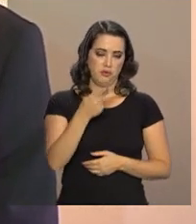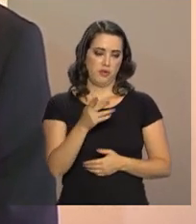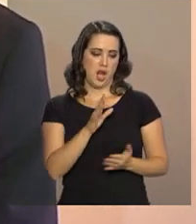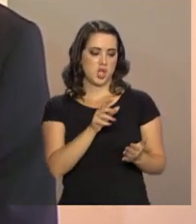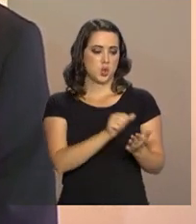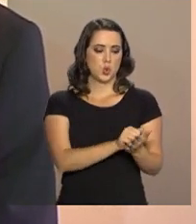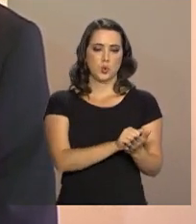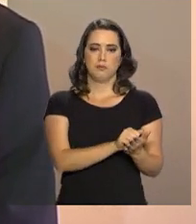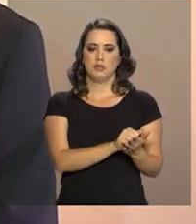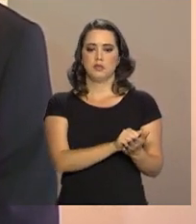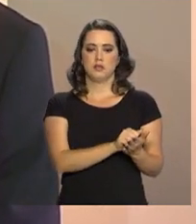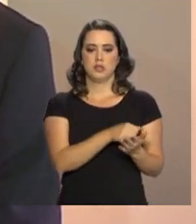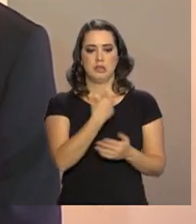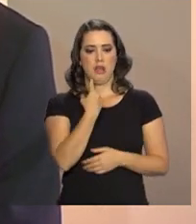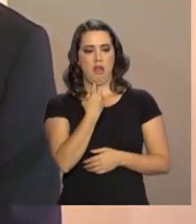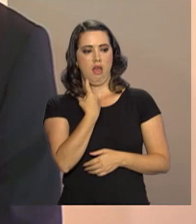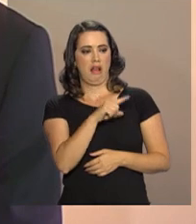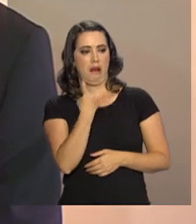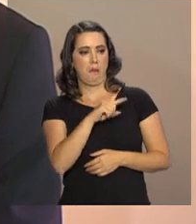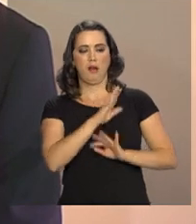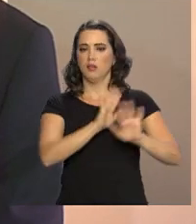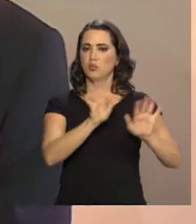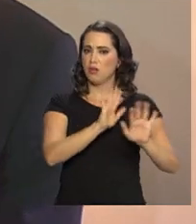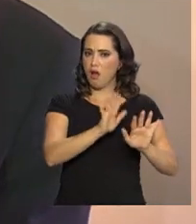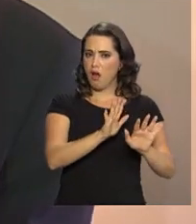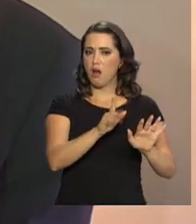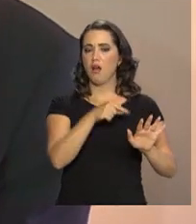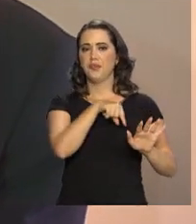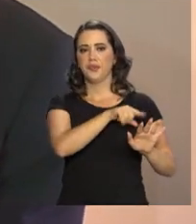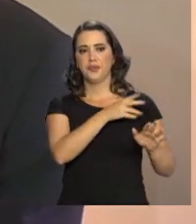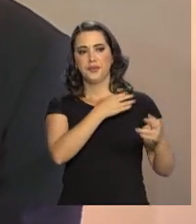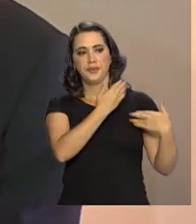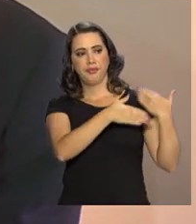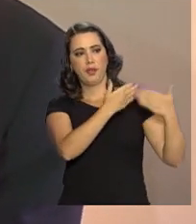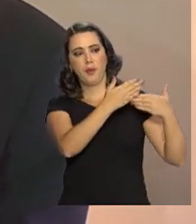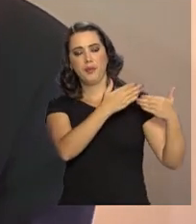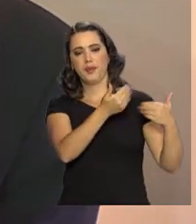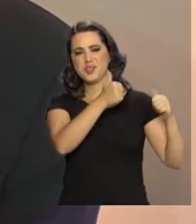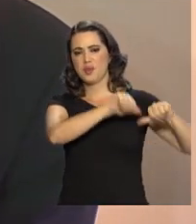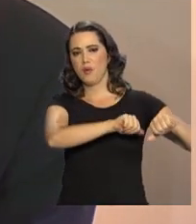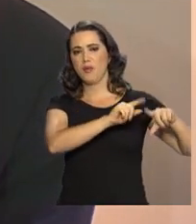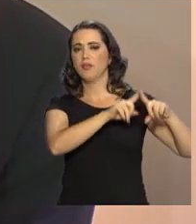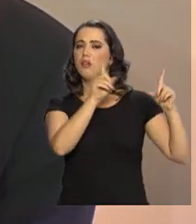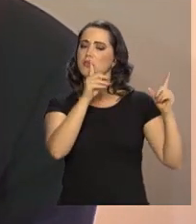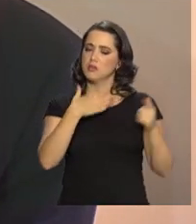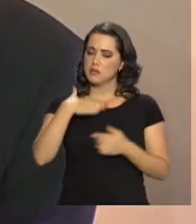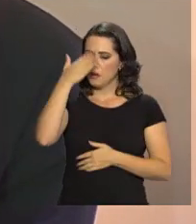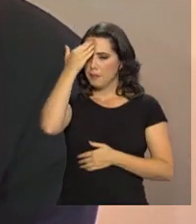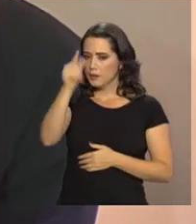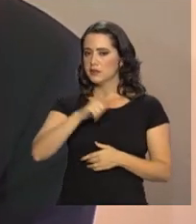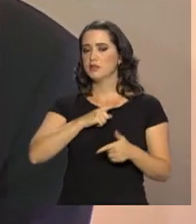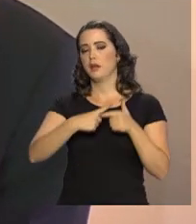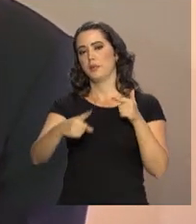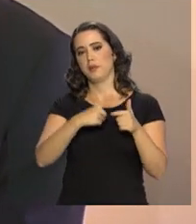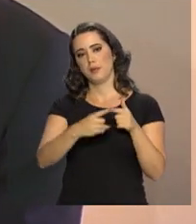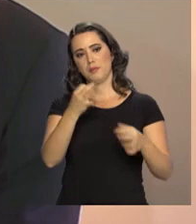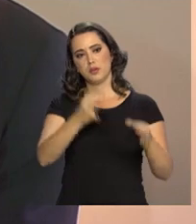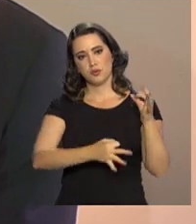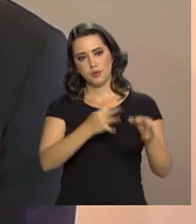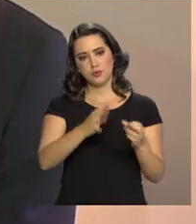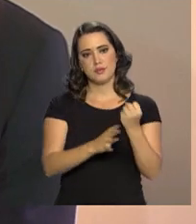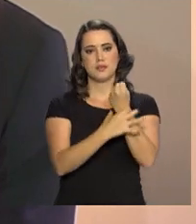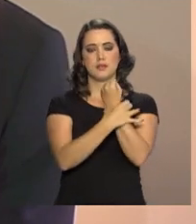assumem reclamando que existe uma herança maldita. Existem carências na área da justiça e na segurança pública